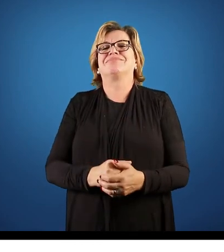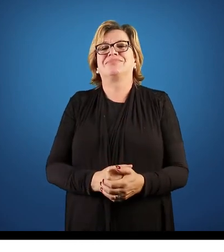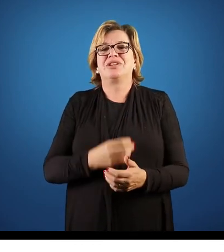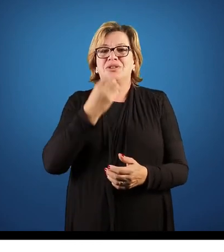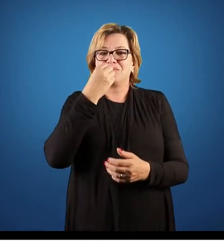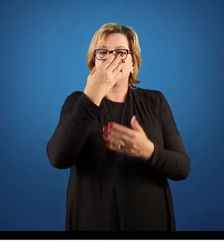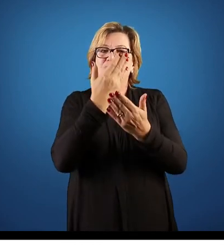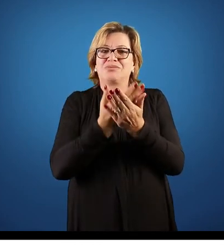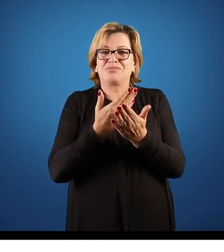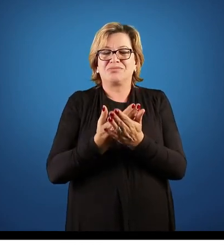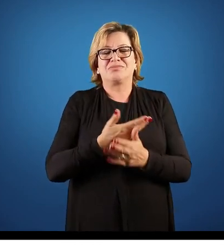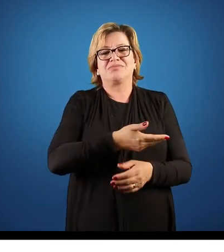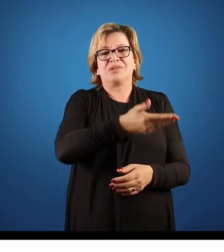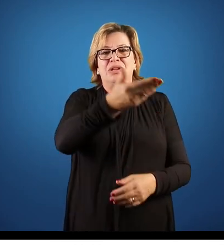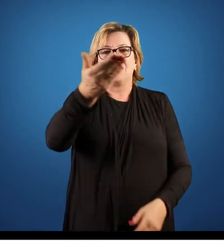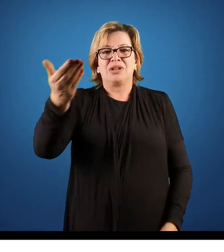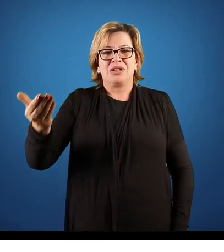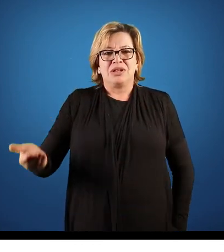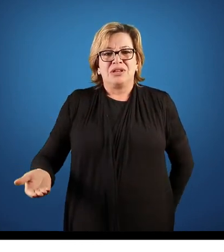Bons estudos a todos!